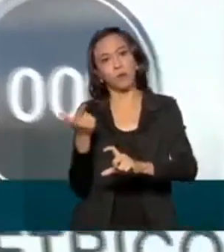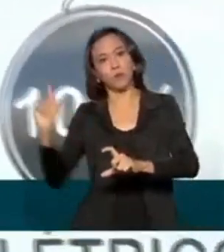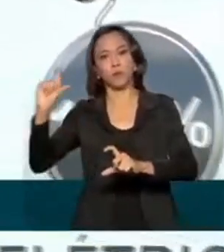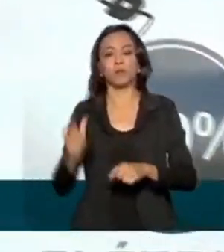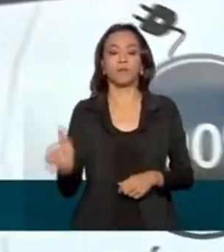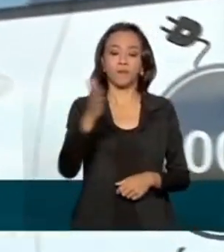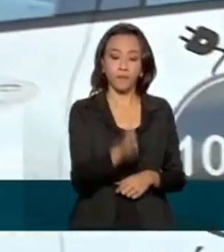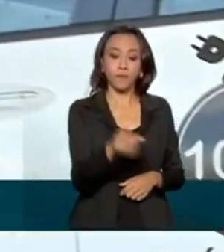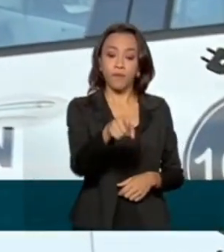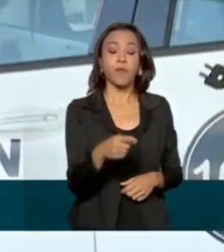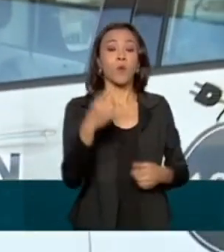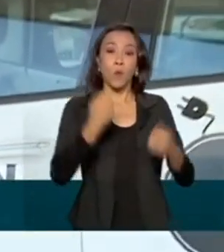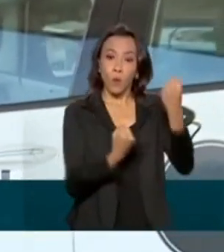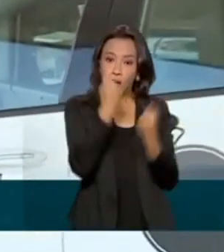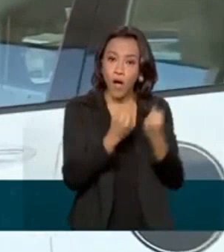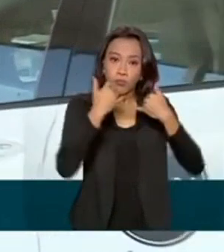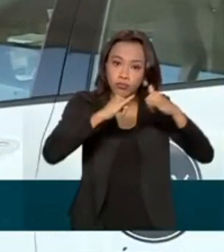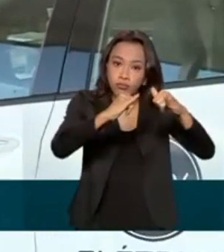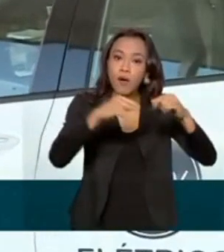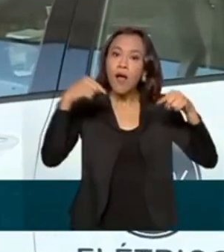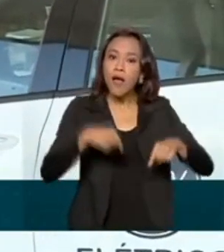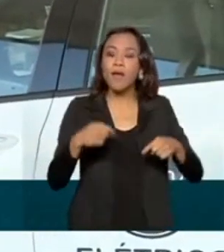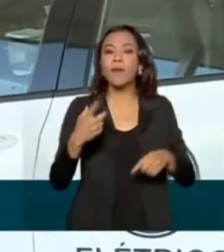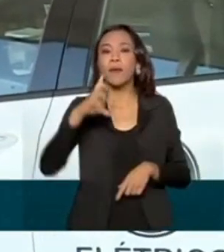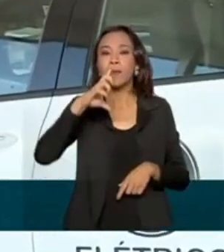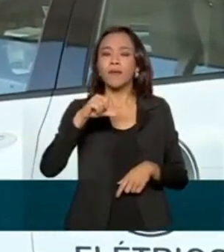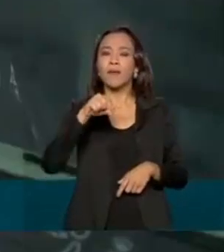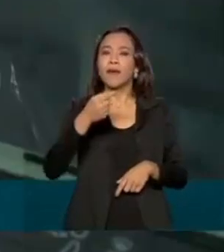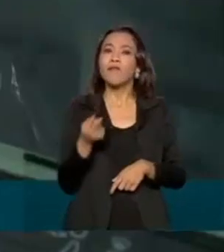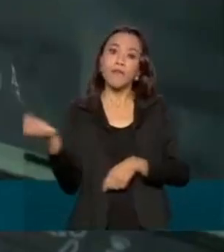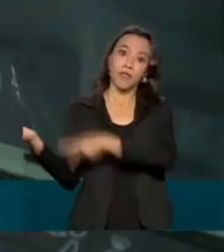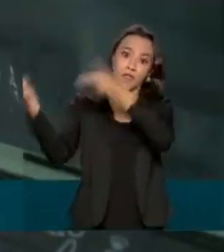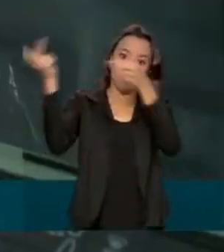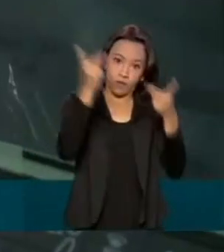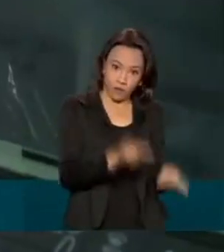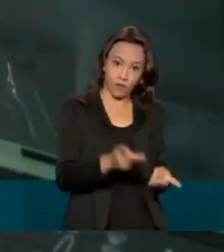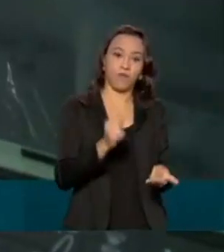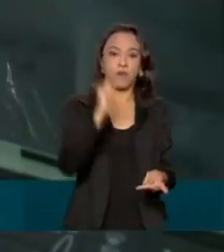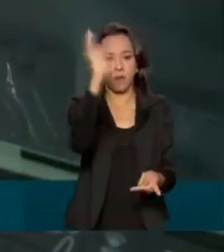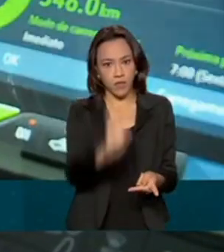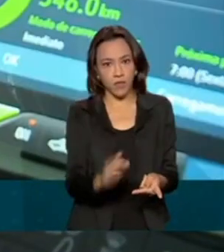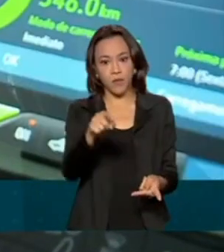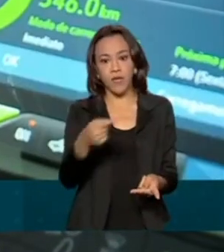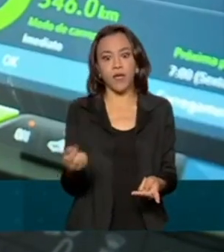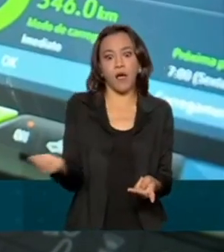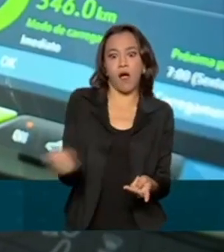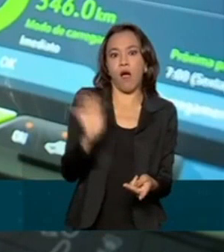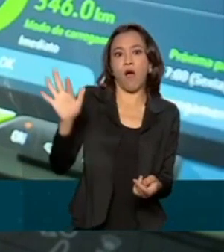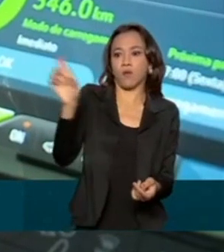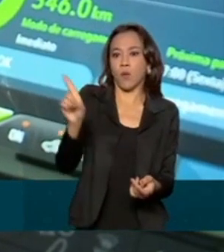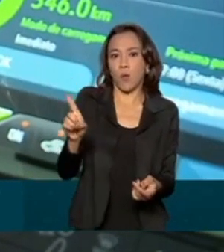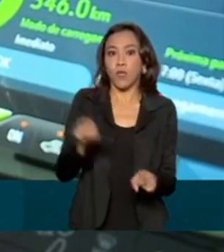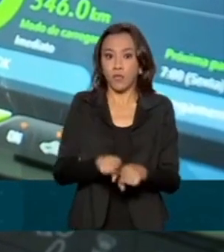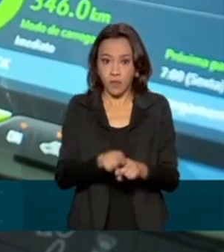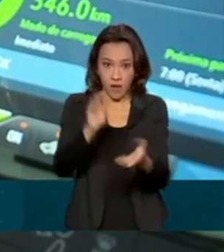desvantagens do carro elétrico é o preço. Os veículos são importados. E com a alta do dólar e a falta de insumos por